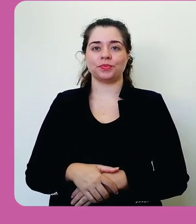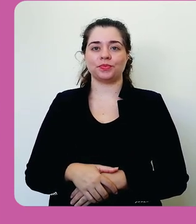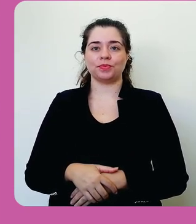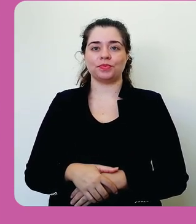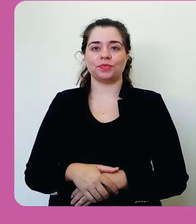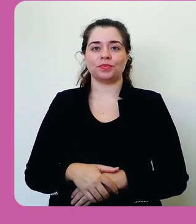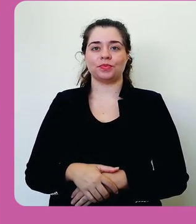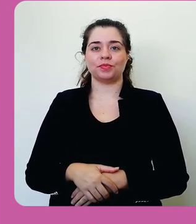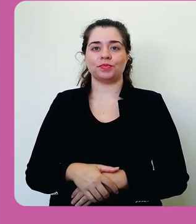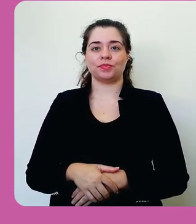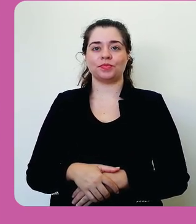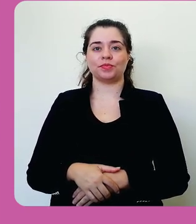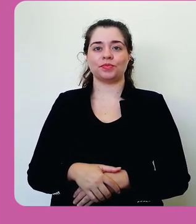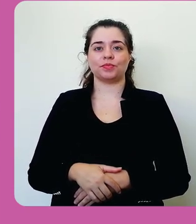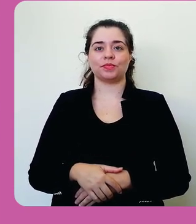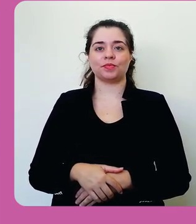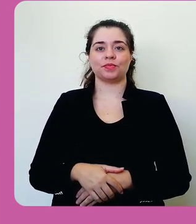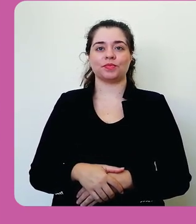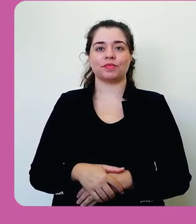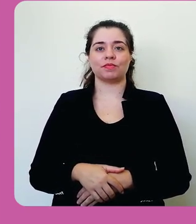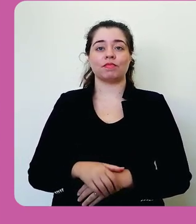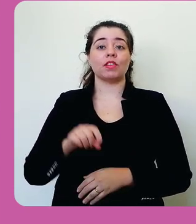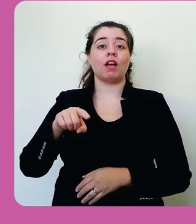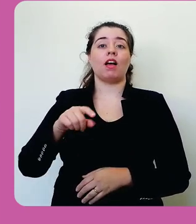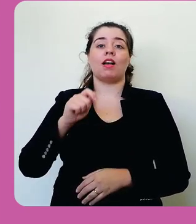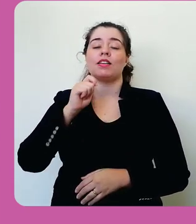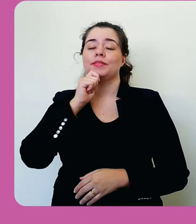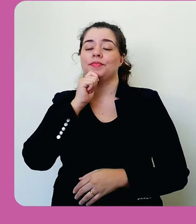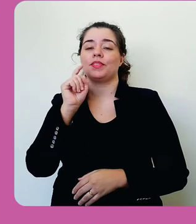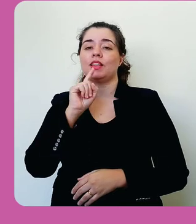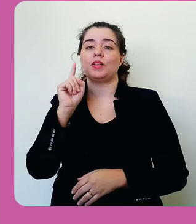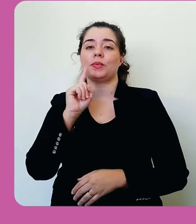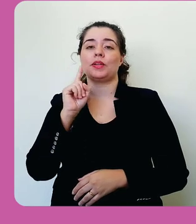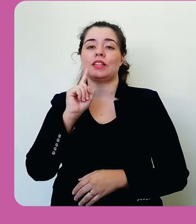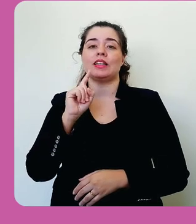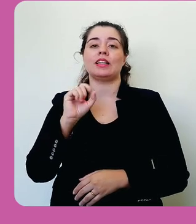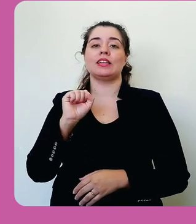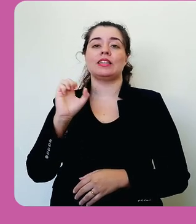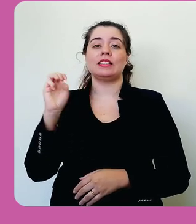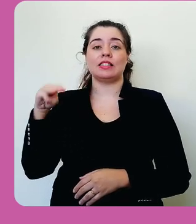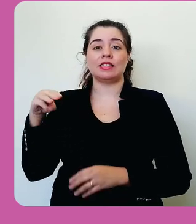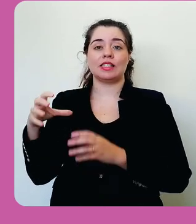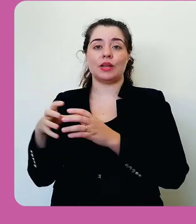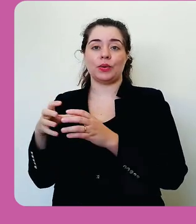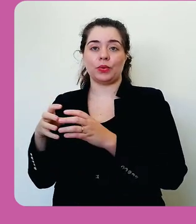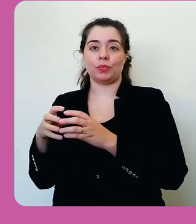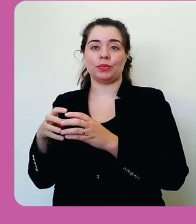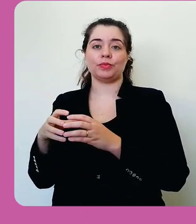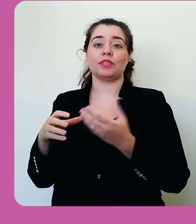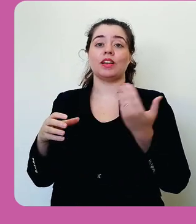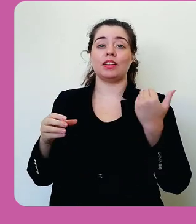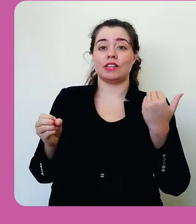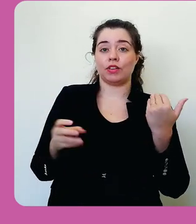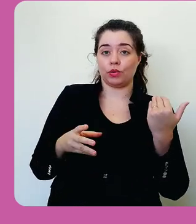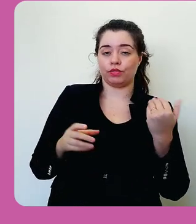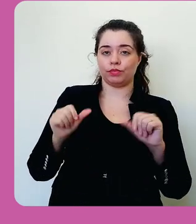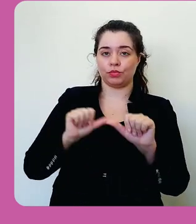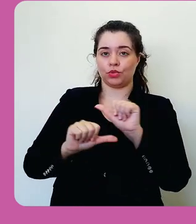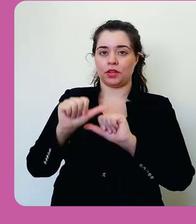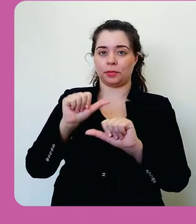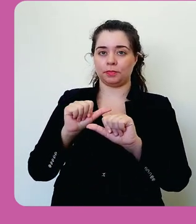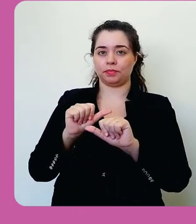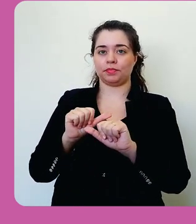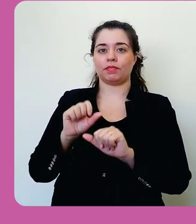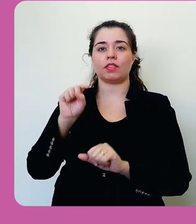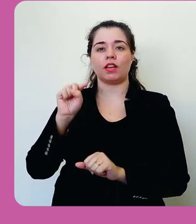aqui eu não marquei o sem agrupamento, estava marcado novo agrupamento.